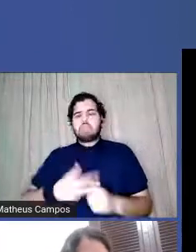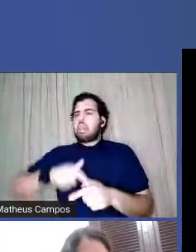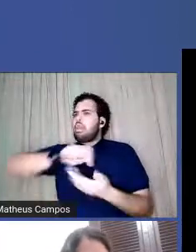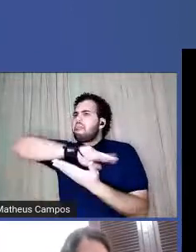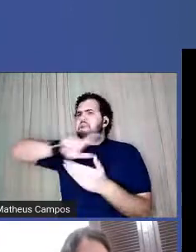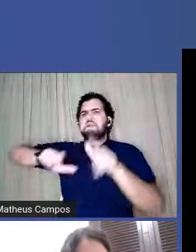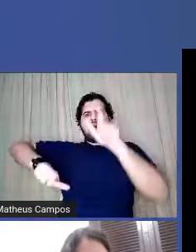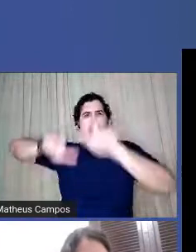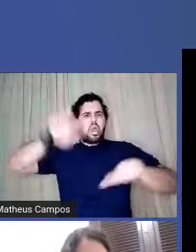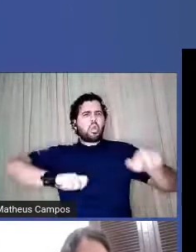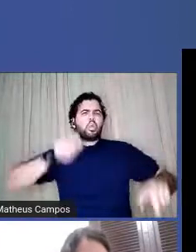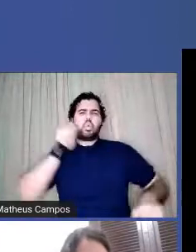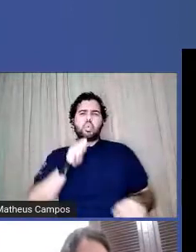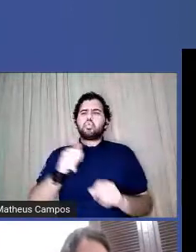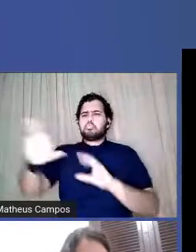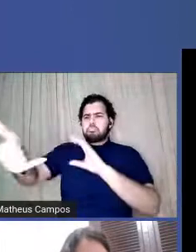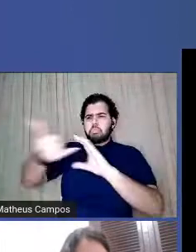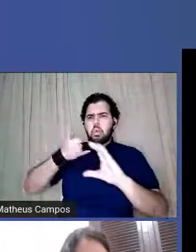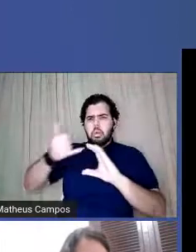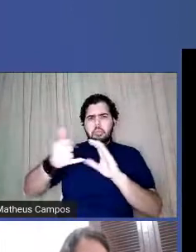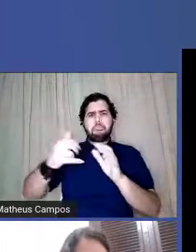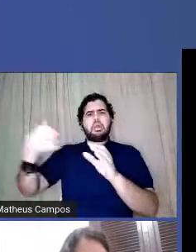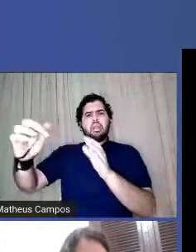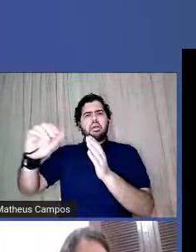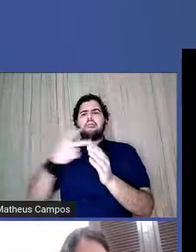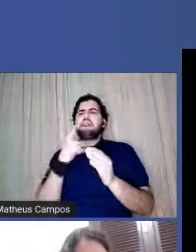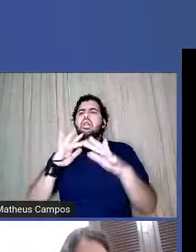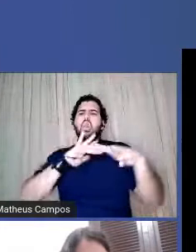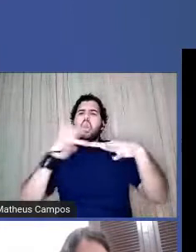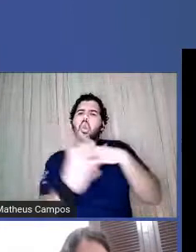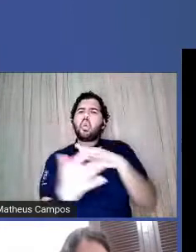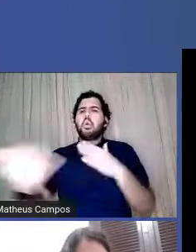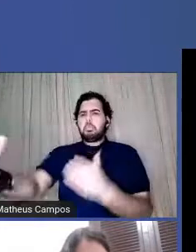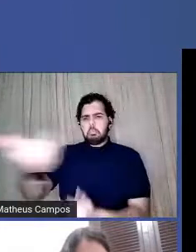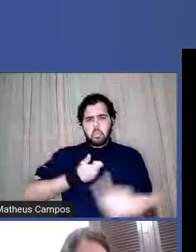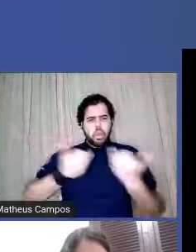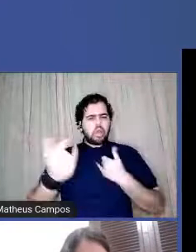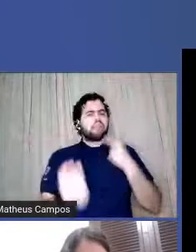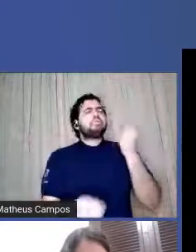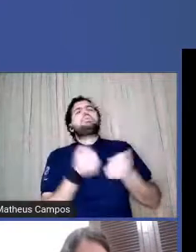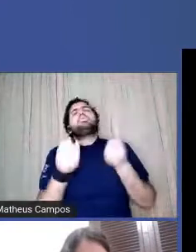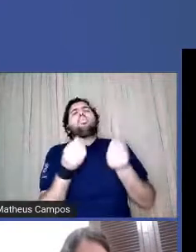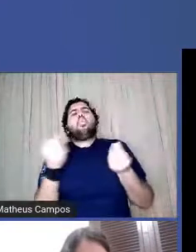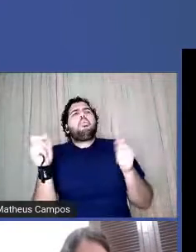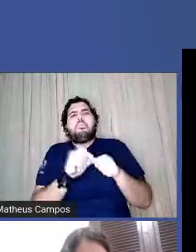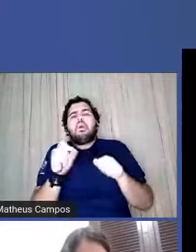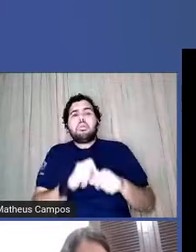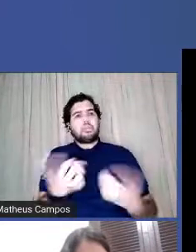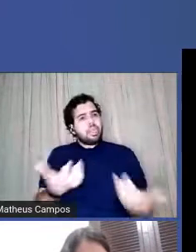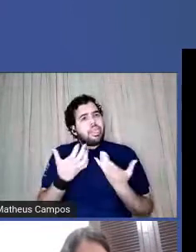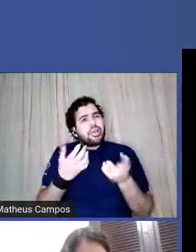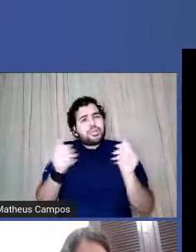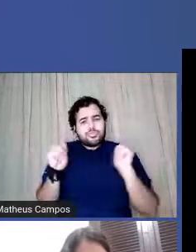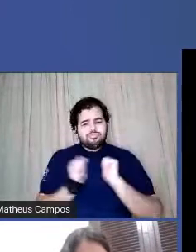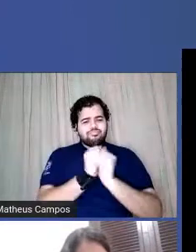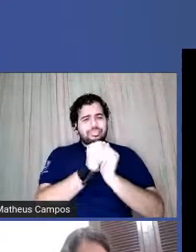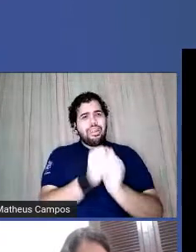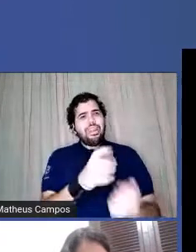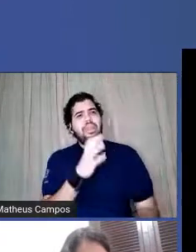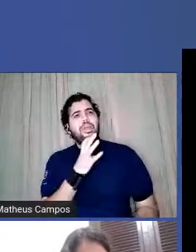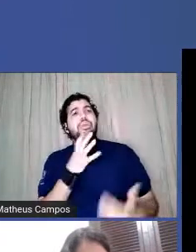contato com a gente nas redes sociais, perguntando, e aí, né, como é que faz, eu quero, quero estar perto de vocês, quero conhecer,